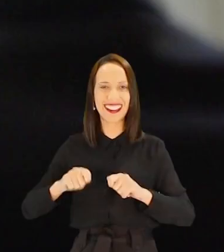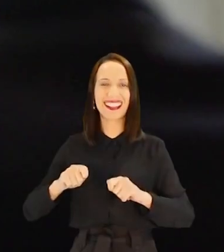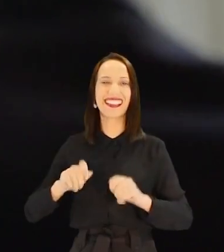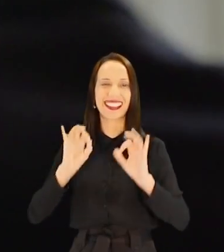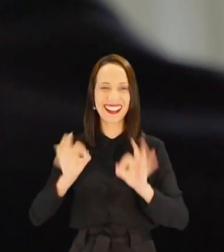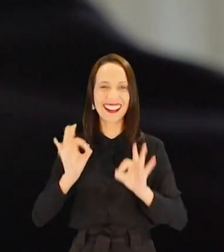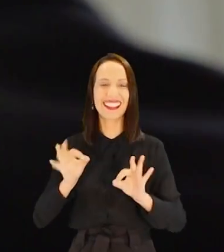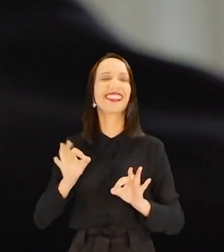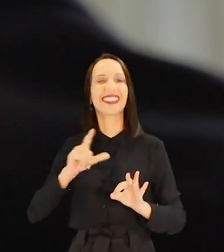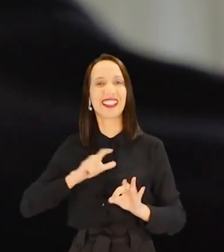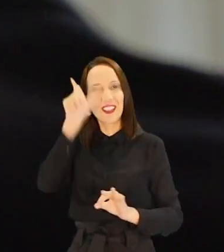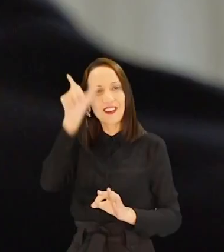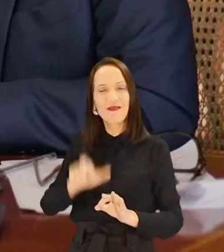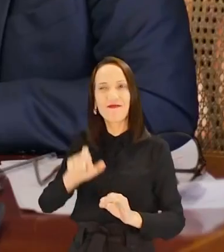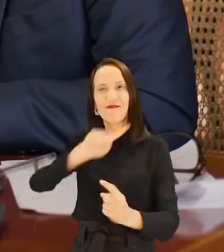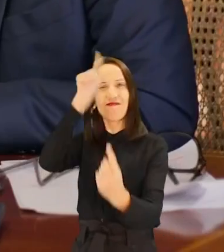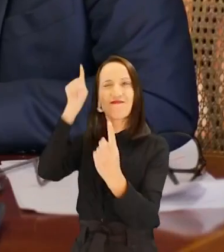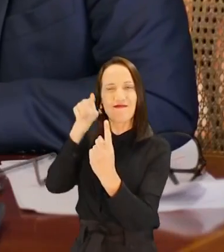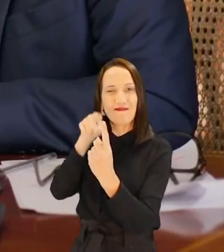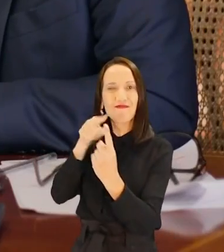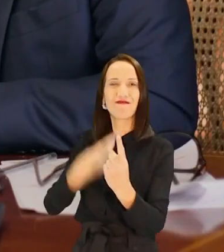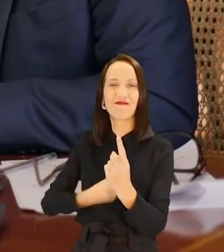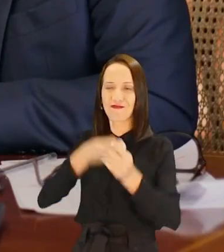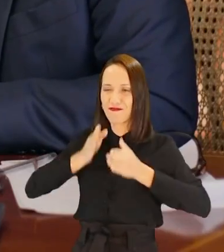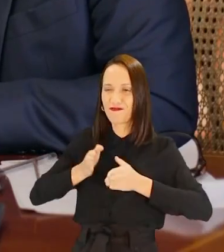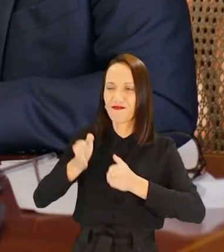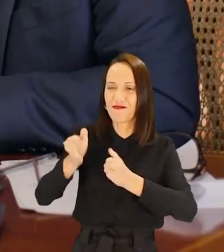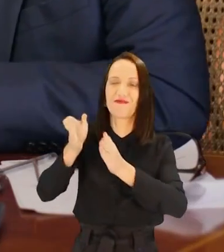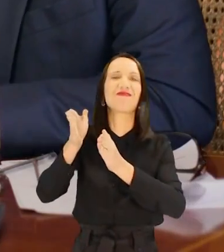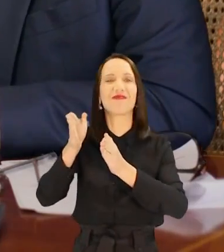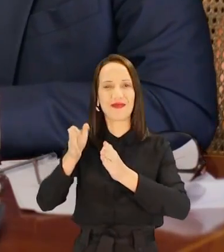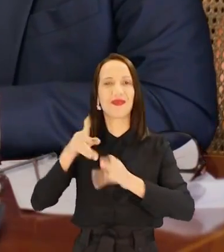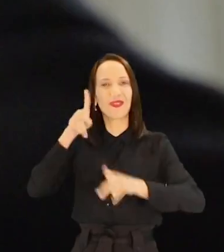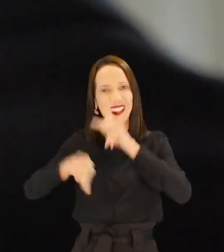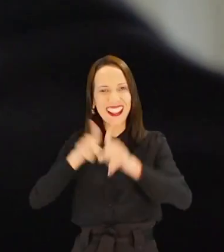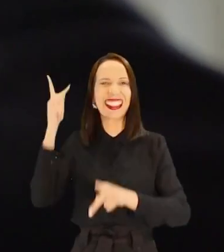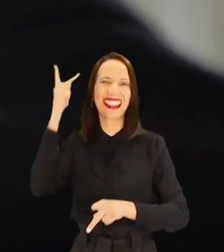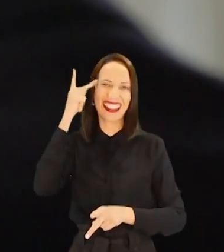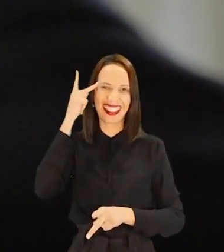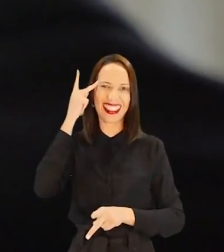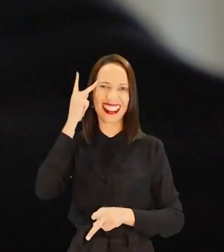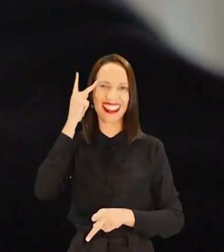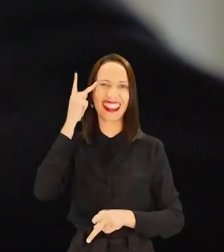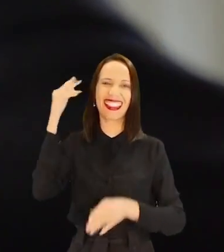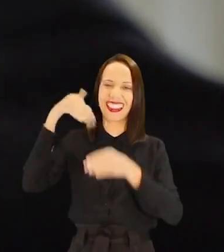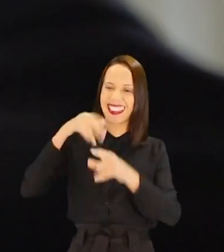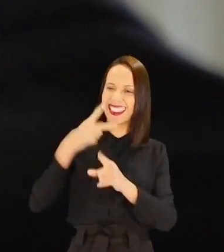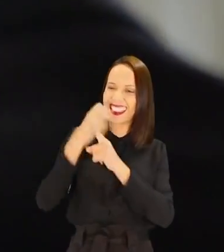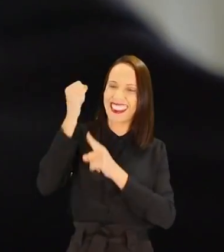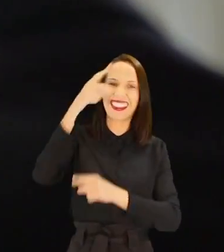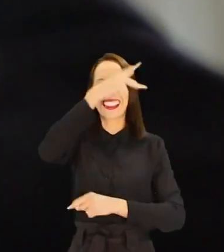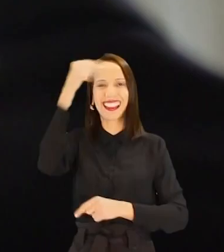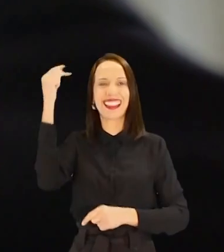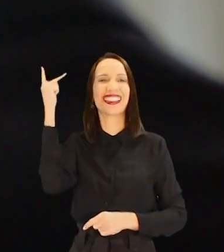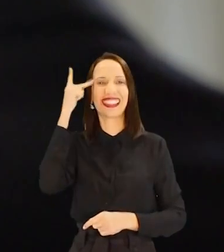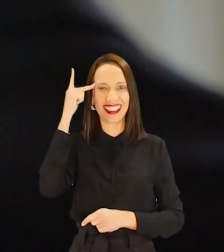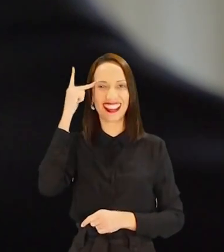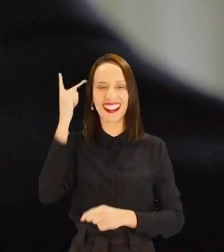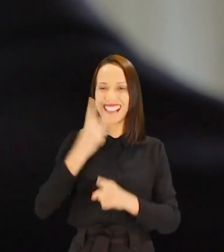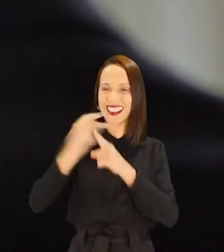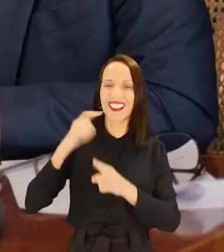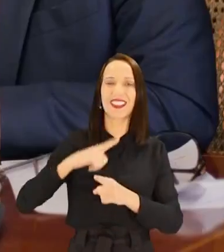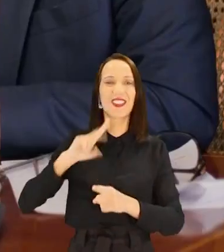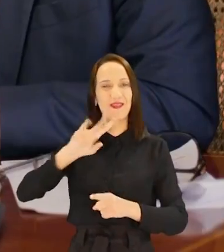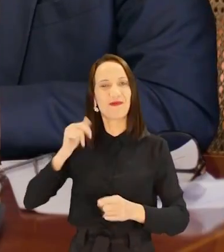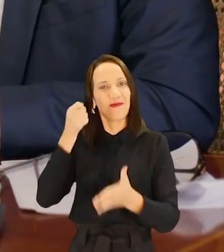teve. E eu tenho certeza, cara, que o teu destino está traçado. O povo de São Paulo vai te eleger prefeito